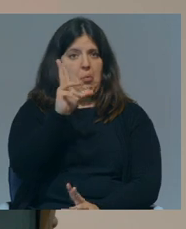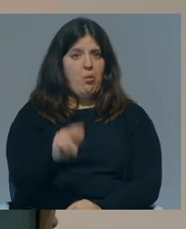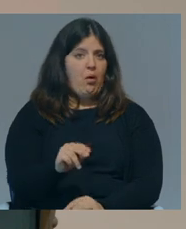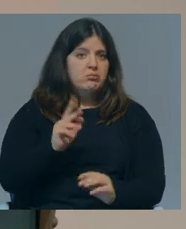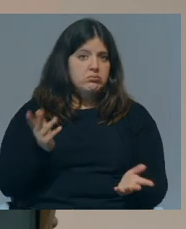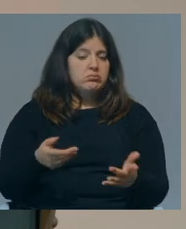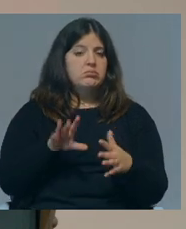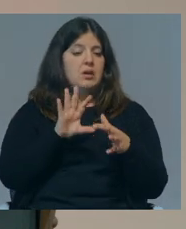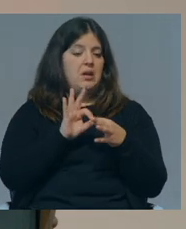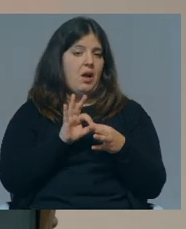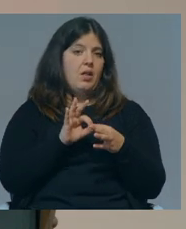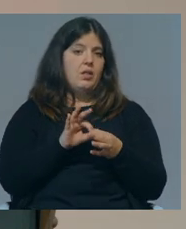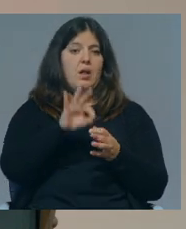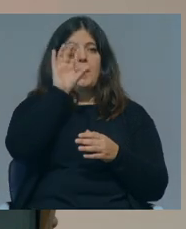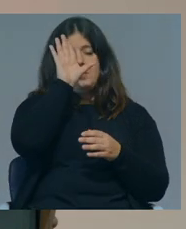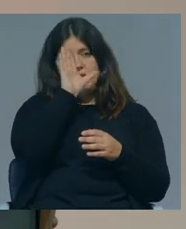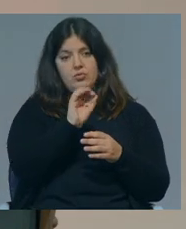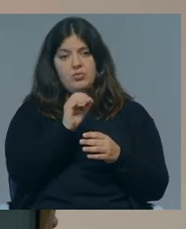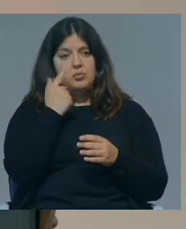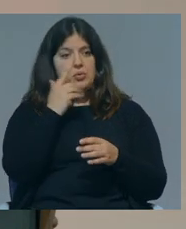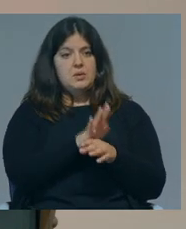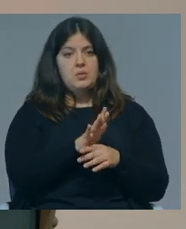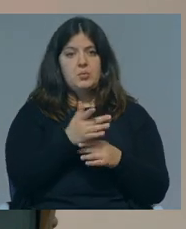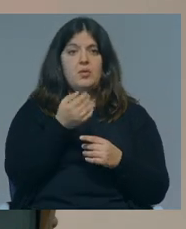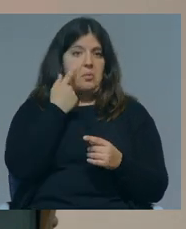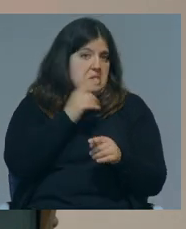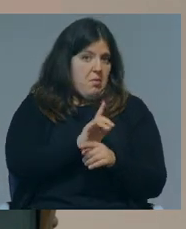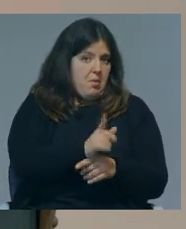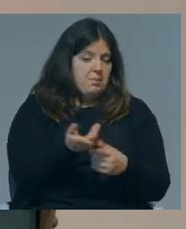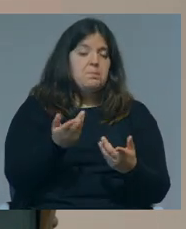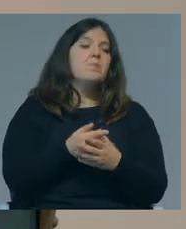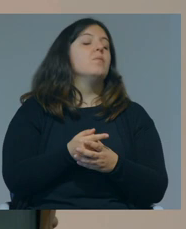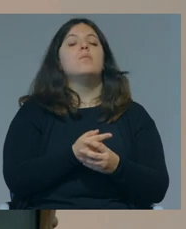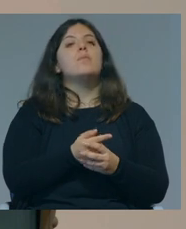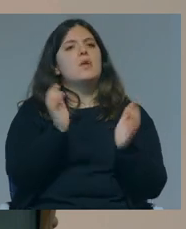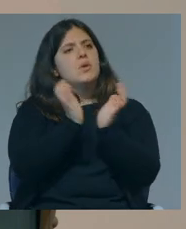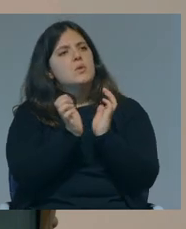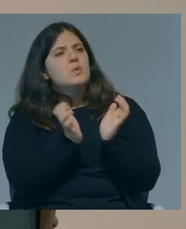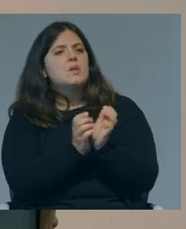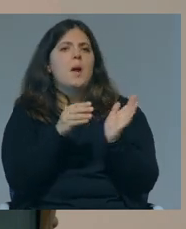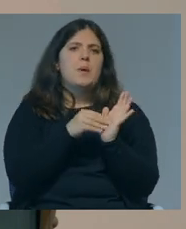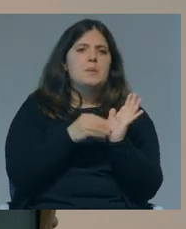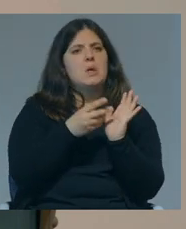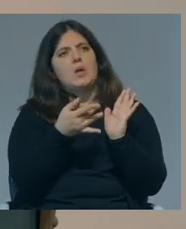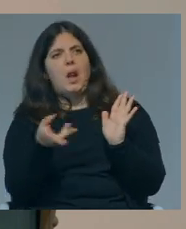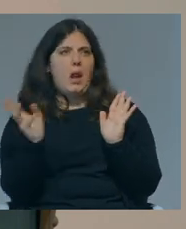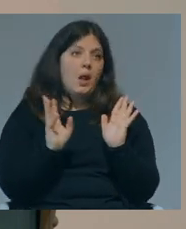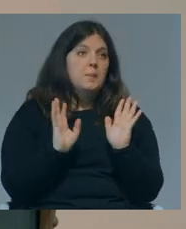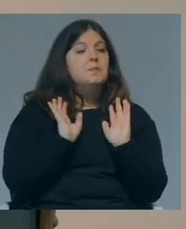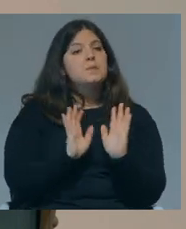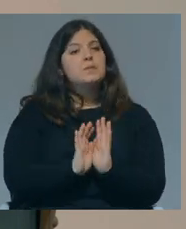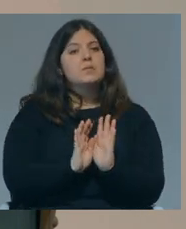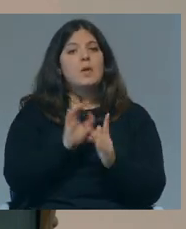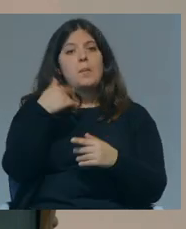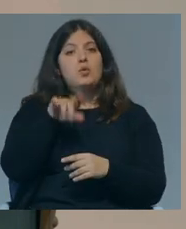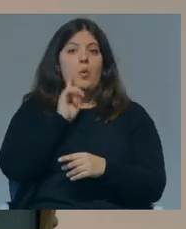esse nível relativamente à Ministra de Andamento Escondinho, por exemplo, para falar de um exemplo, porque, pronto, segurança social, pobrezinhos e tal, não é? Mas, de facto,